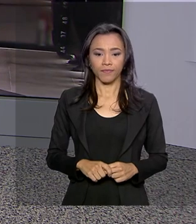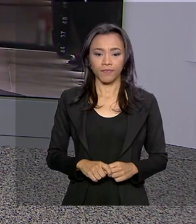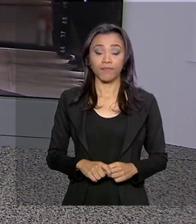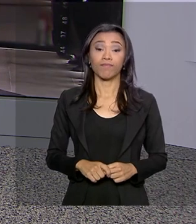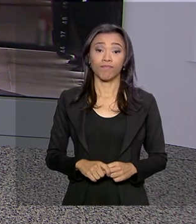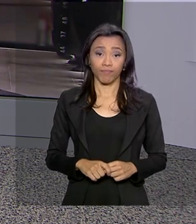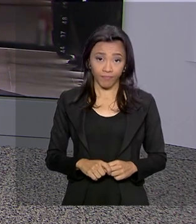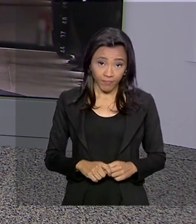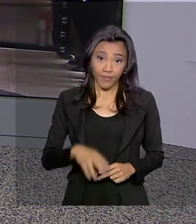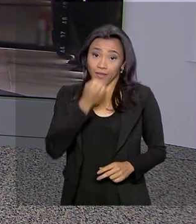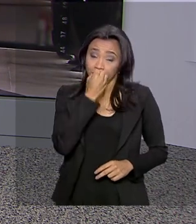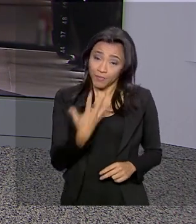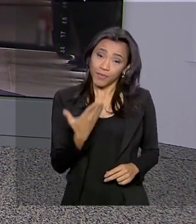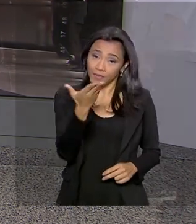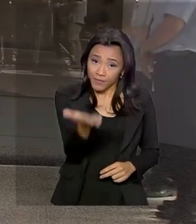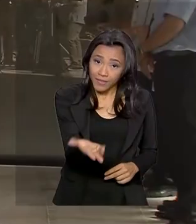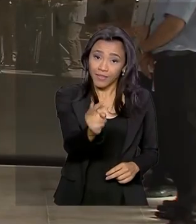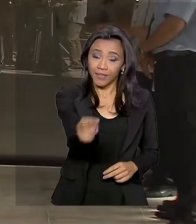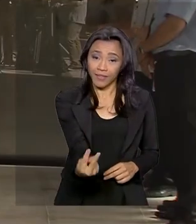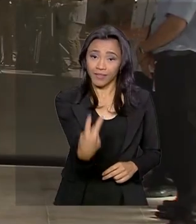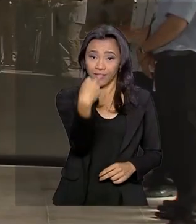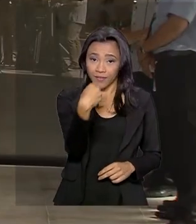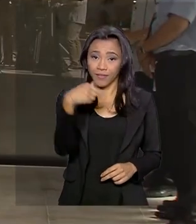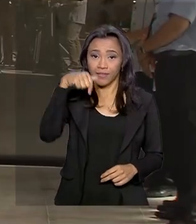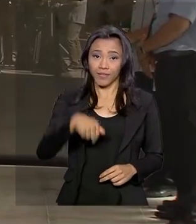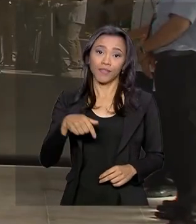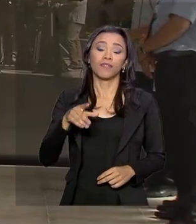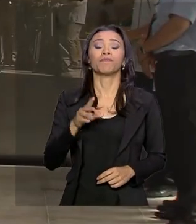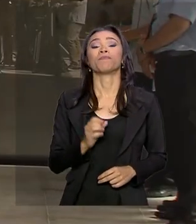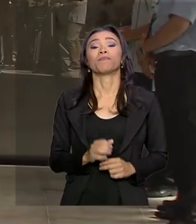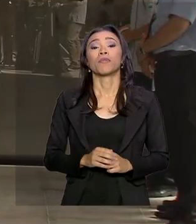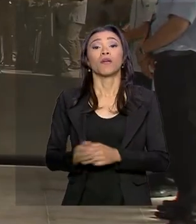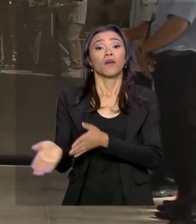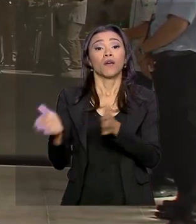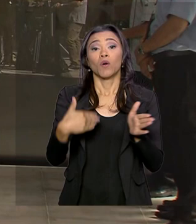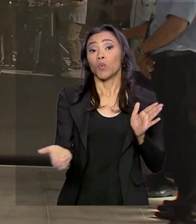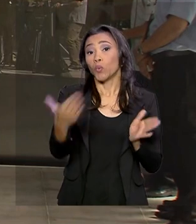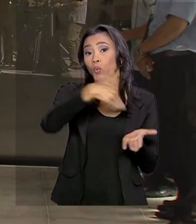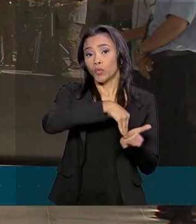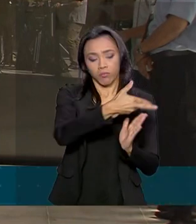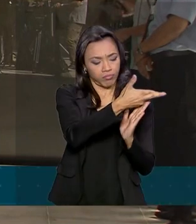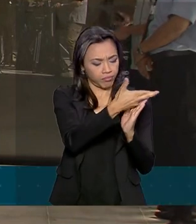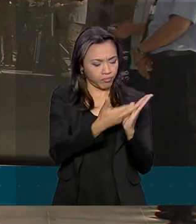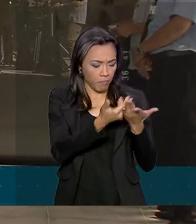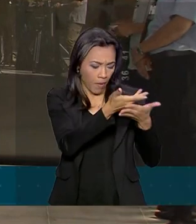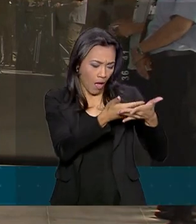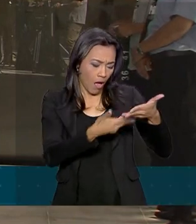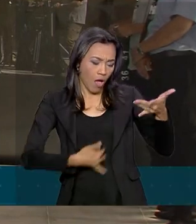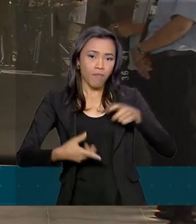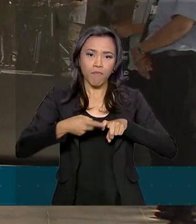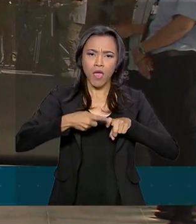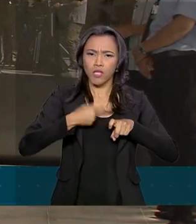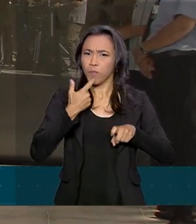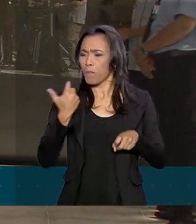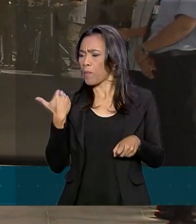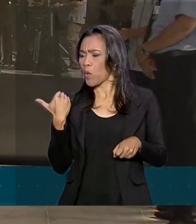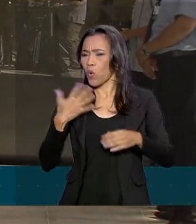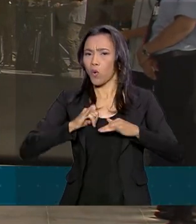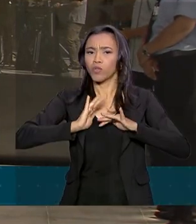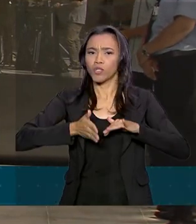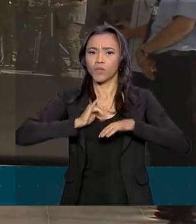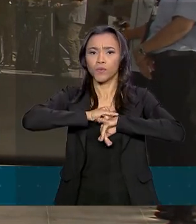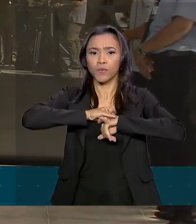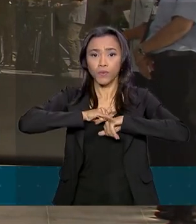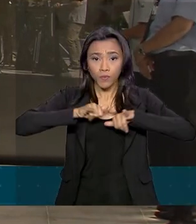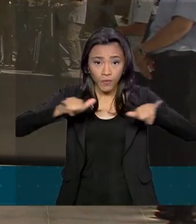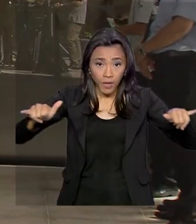Bom dia, Renata. Bom dia a você que acompanha o Brasil em Dia. O último boletim médico, divulgado agora há pouco pelo hospital